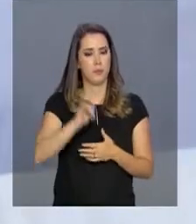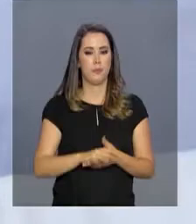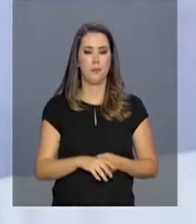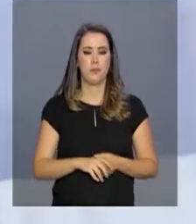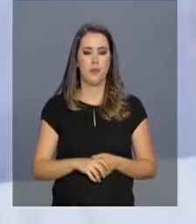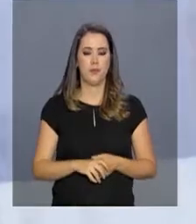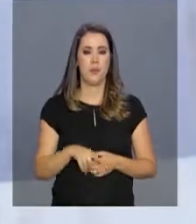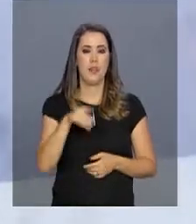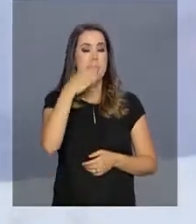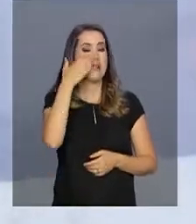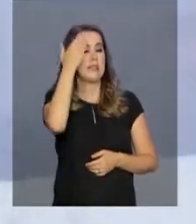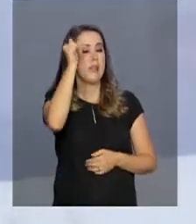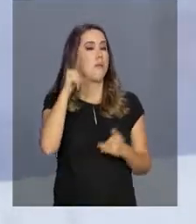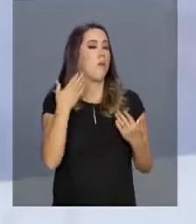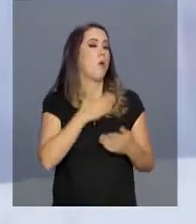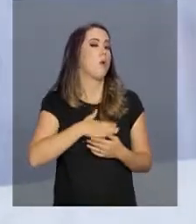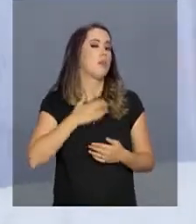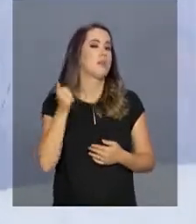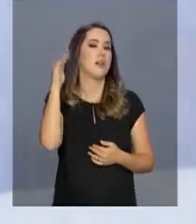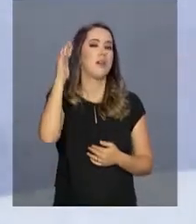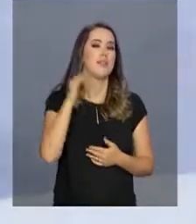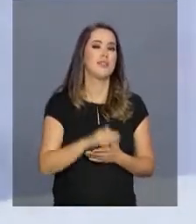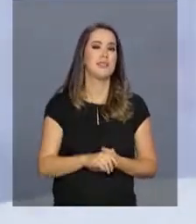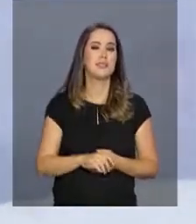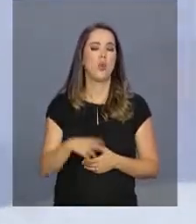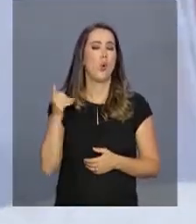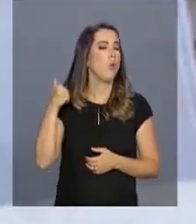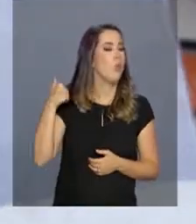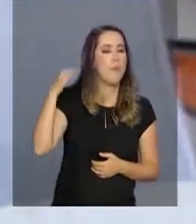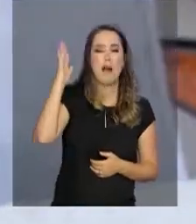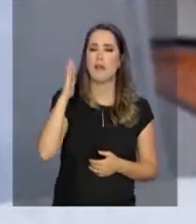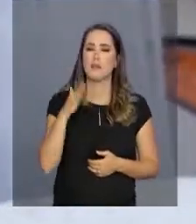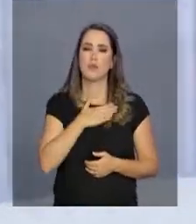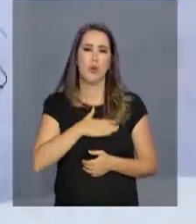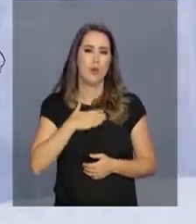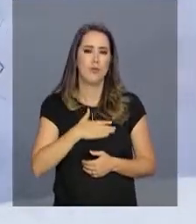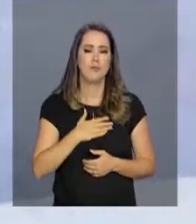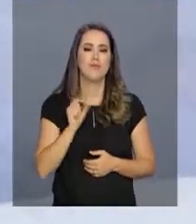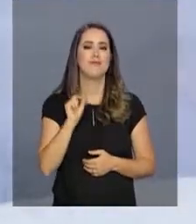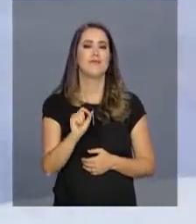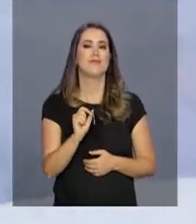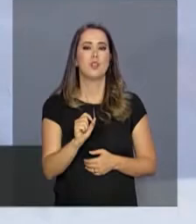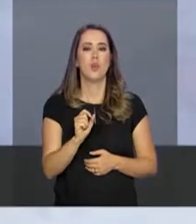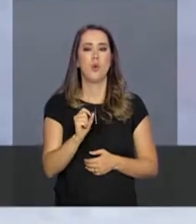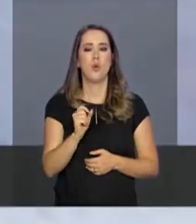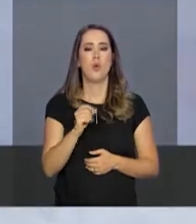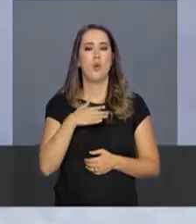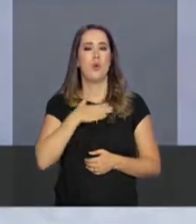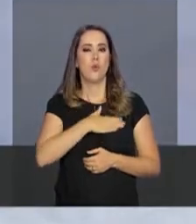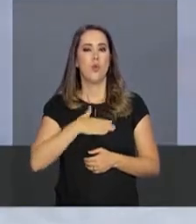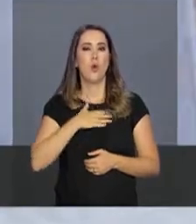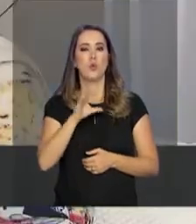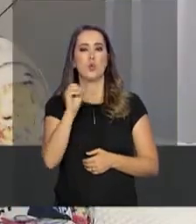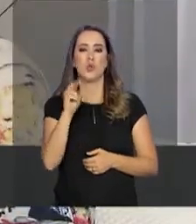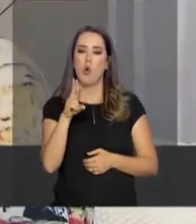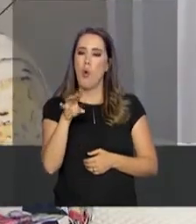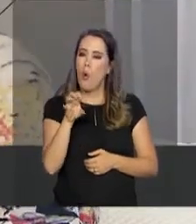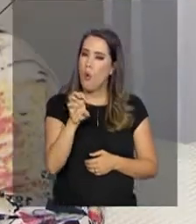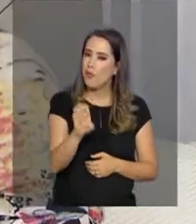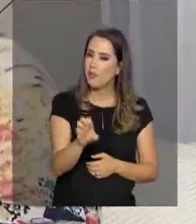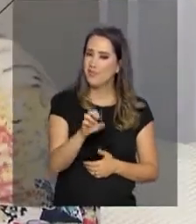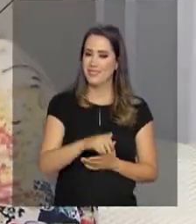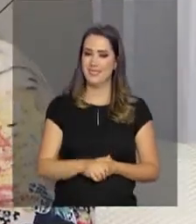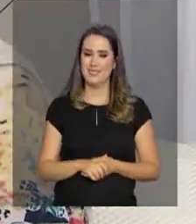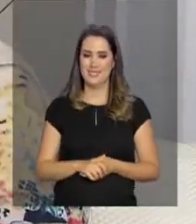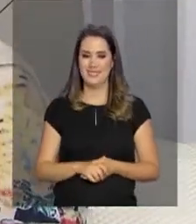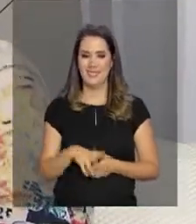Sabe qual mais eu gosto? Ainda mais. Eu gosto de couve. Quando a gente vê que